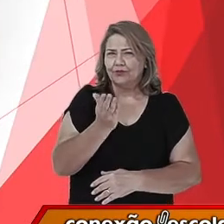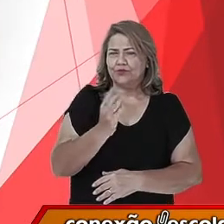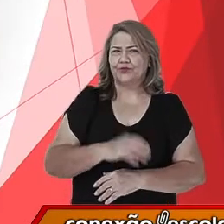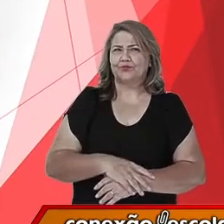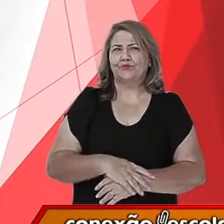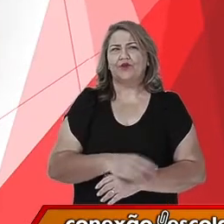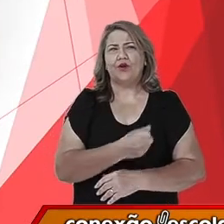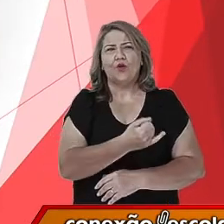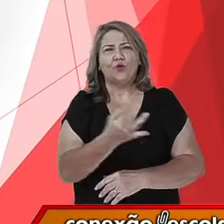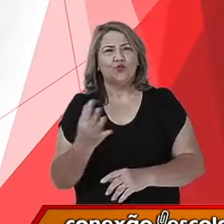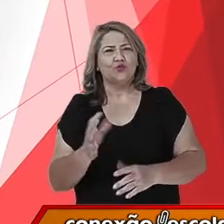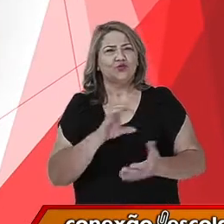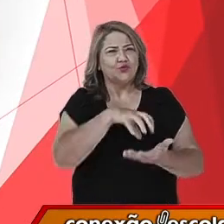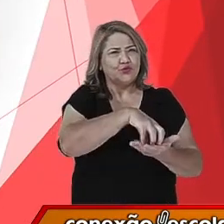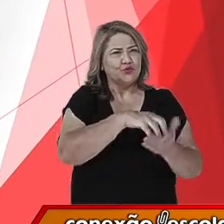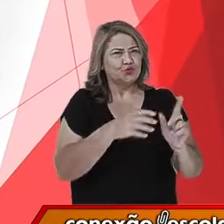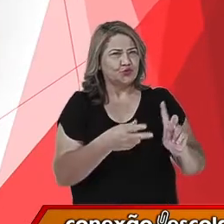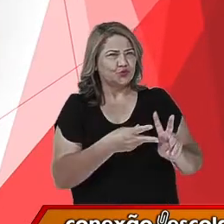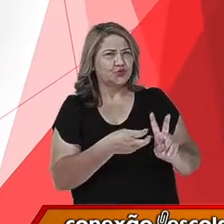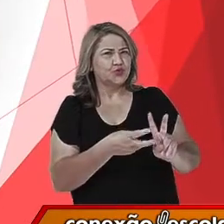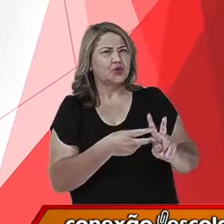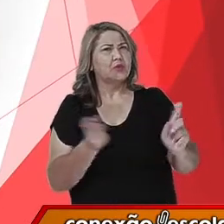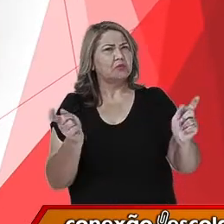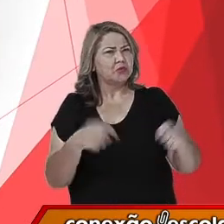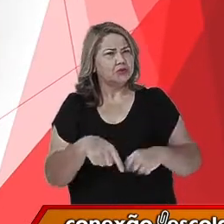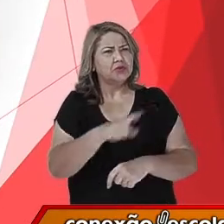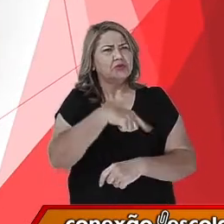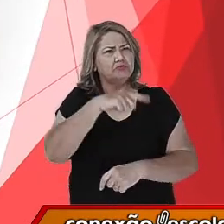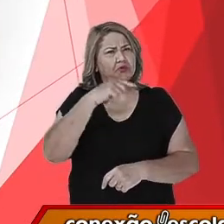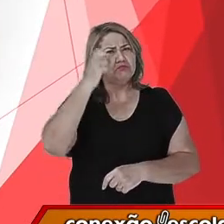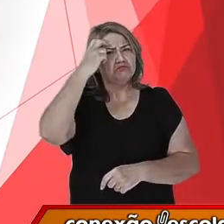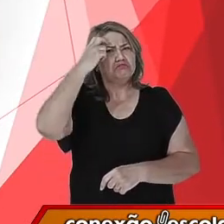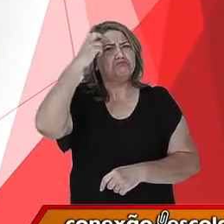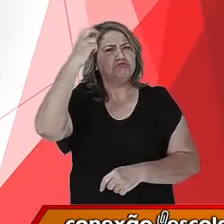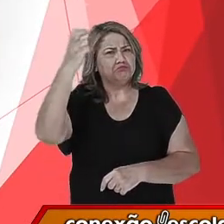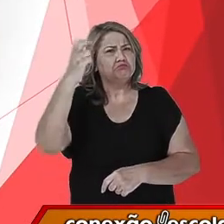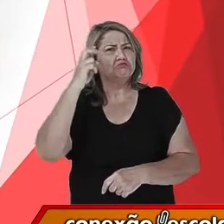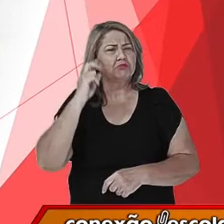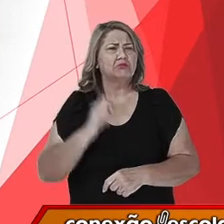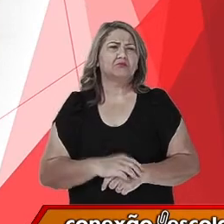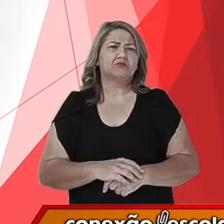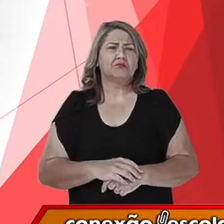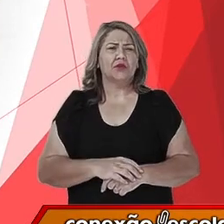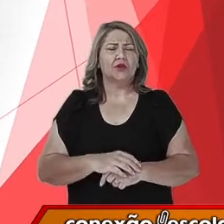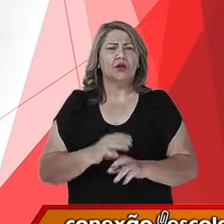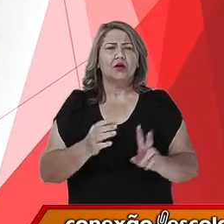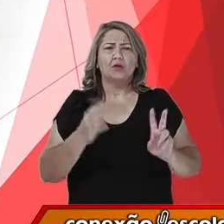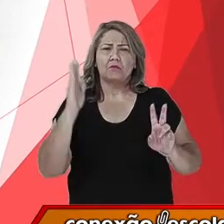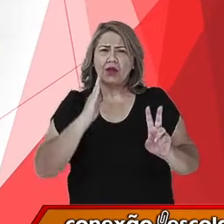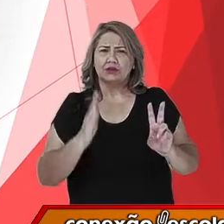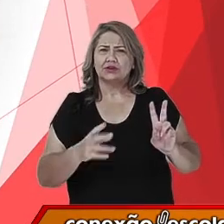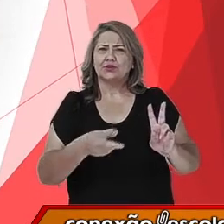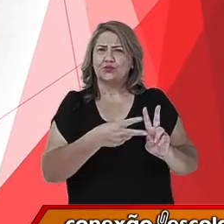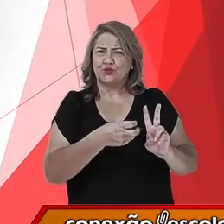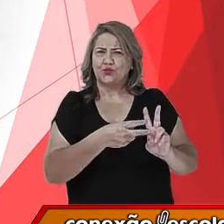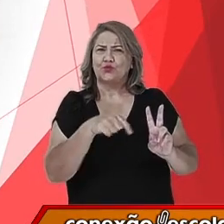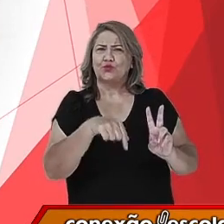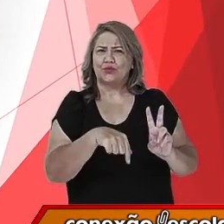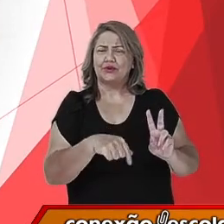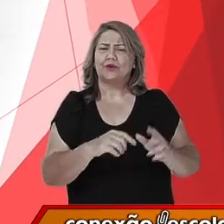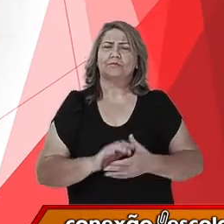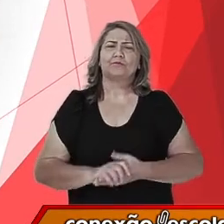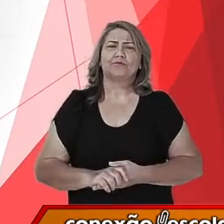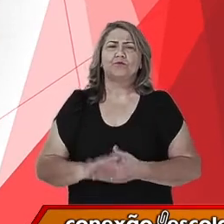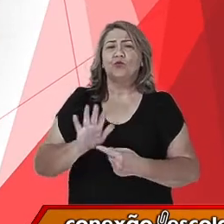dessas, como exemplo dessa capacidade que esses indígenas brasileiros possuíam, eu vou mostrar para vocês agora